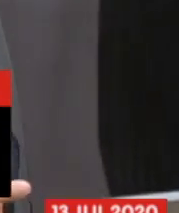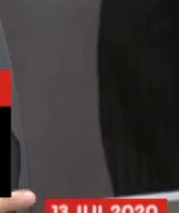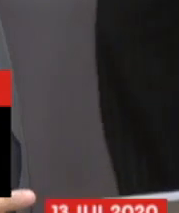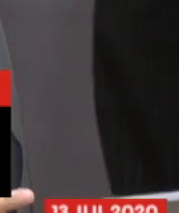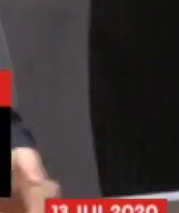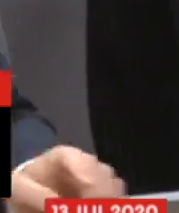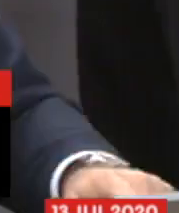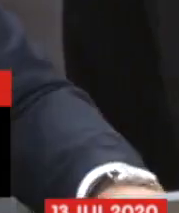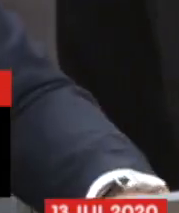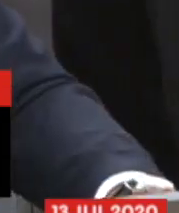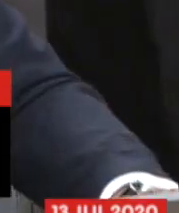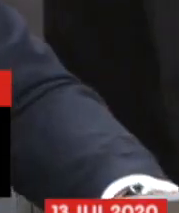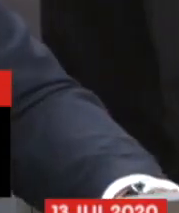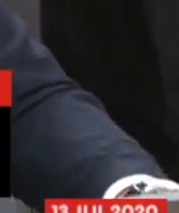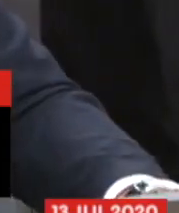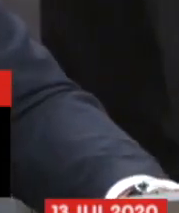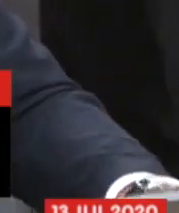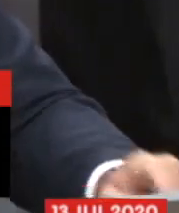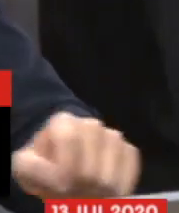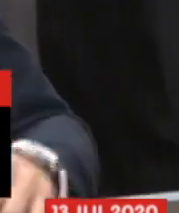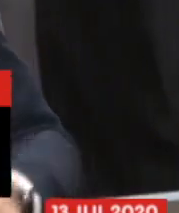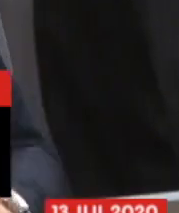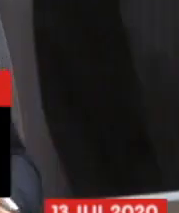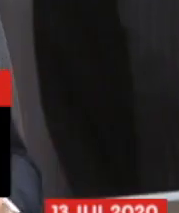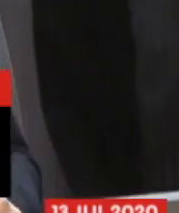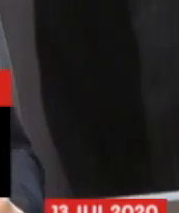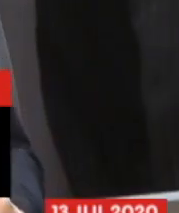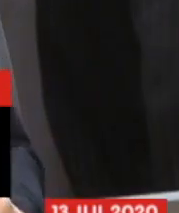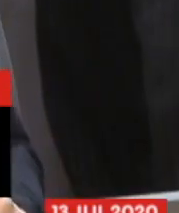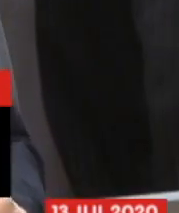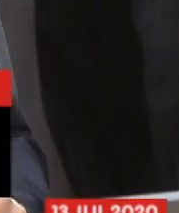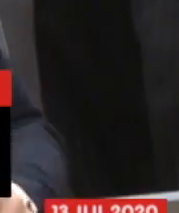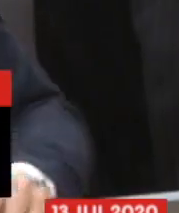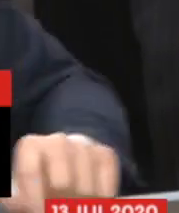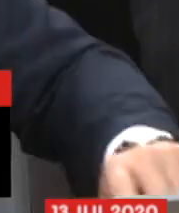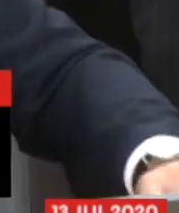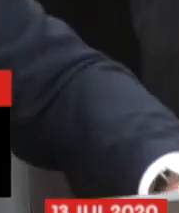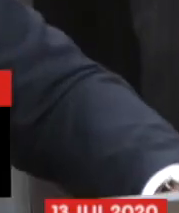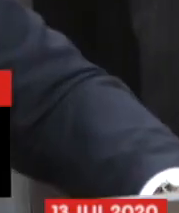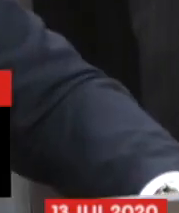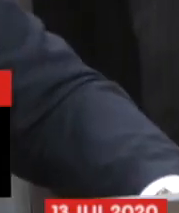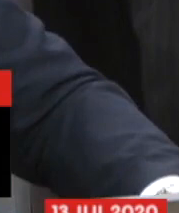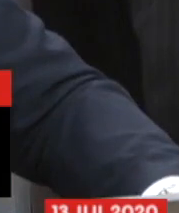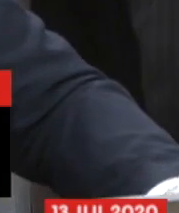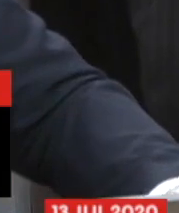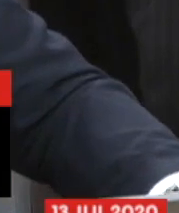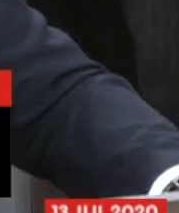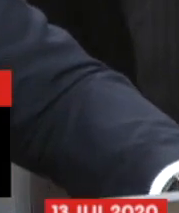nas alíquotas. É preciso acompanhar as transformações sociais que temos no nosso Estado.